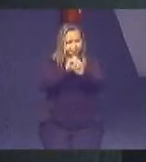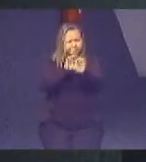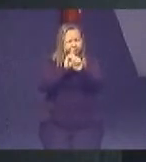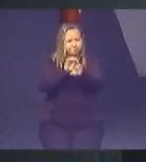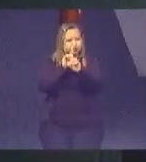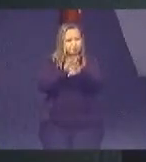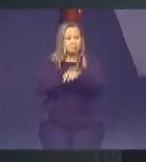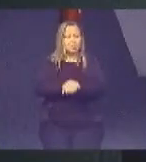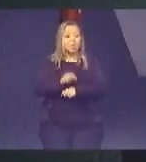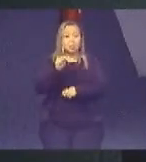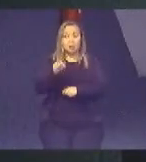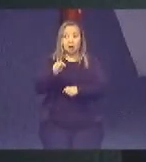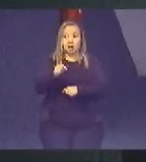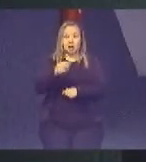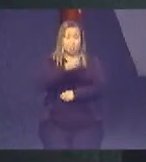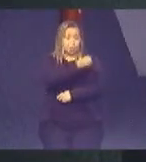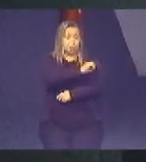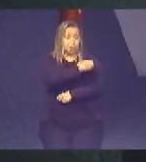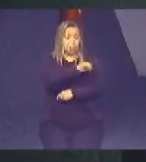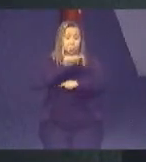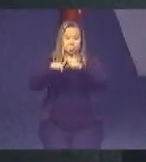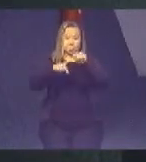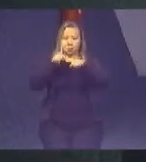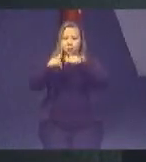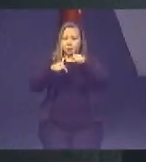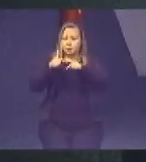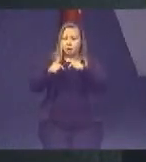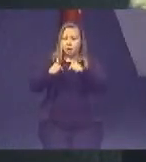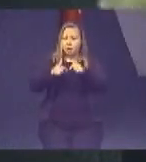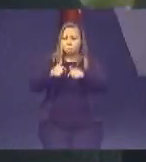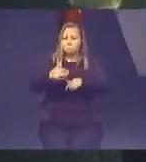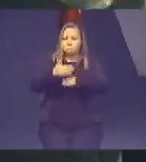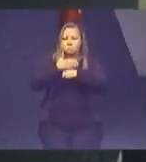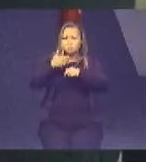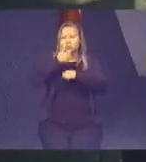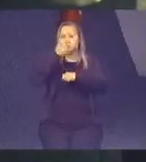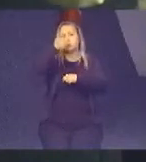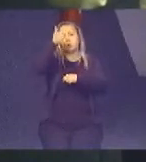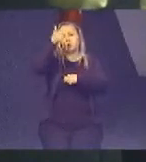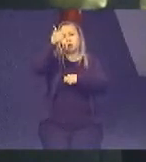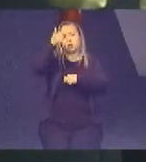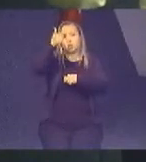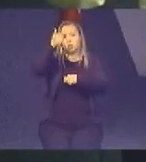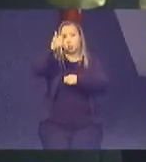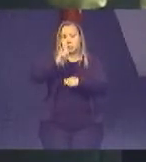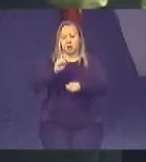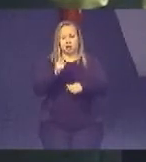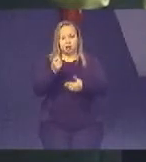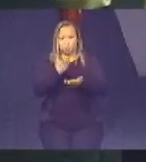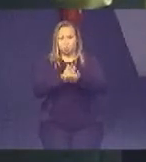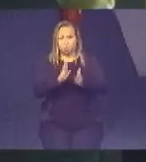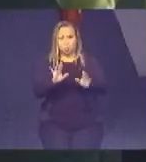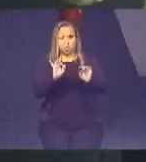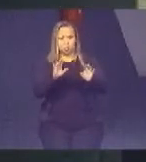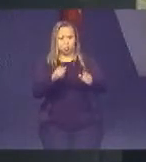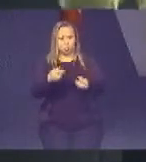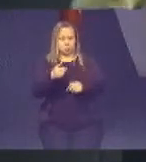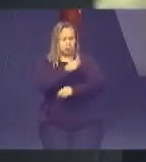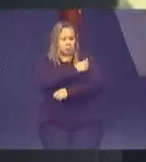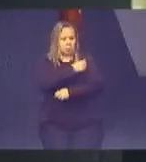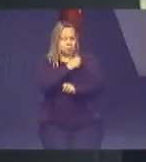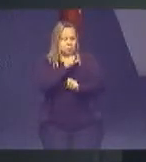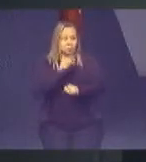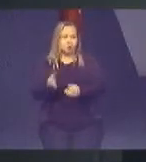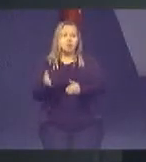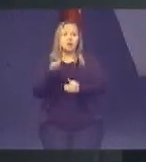E esta oficina de trabalho amadurece. Não basta que o aluno vá para a escola. Nós precisamos também ensiná-lo